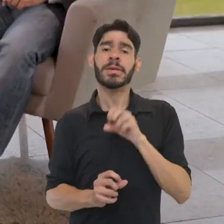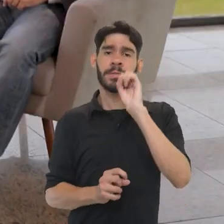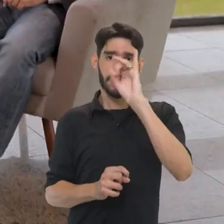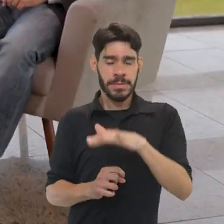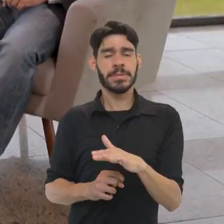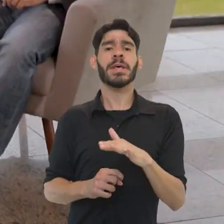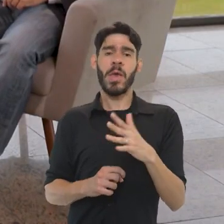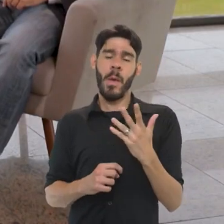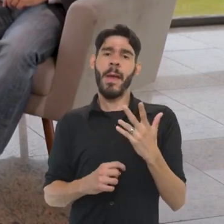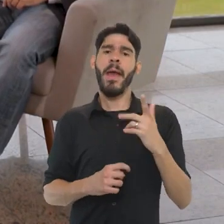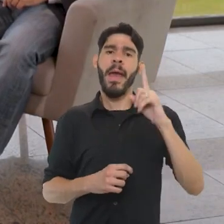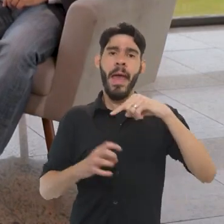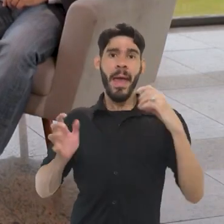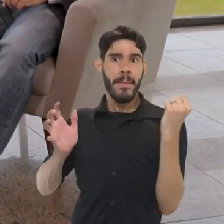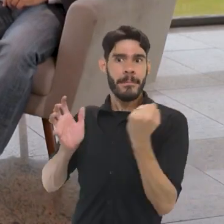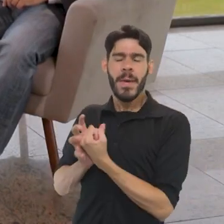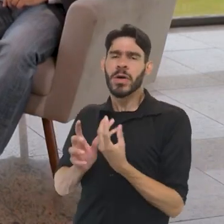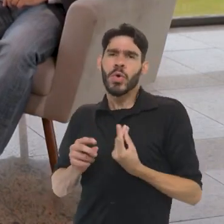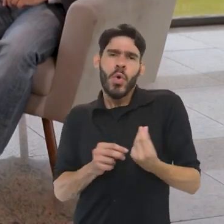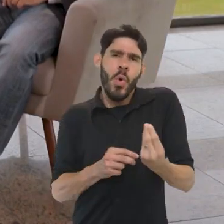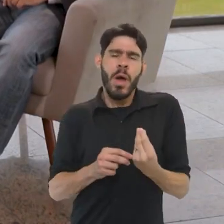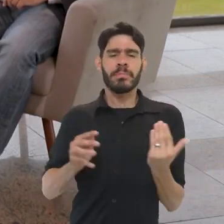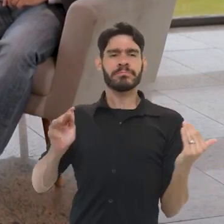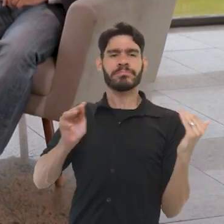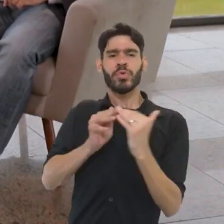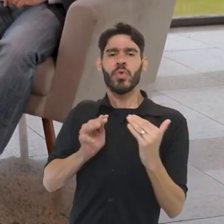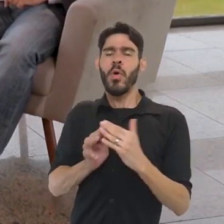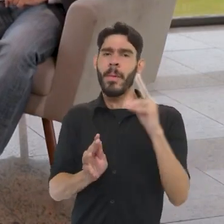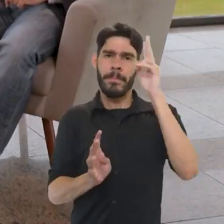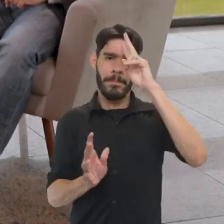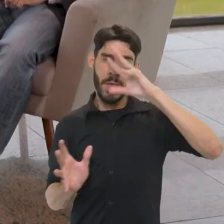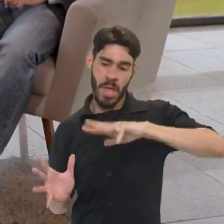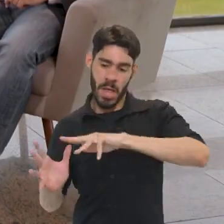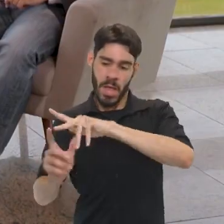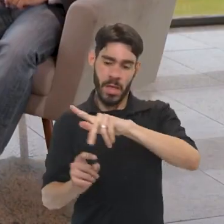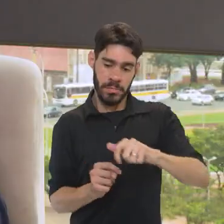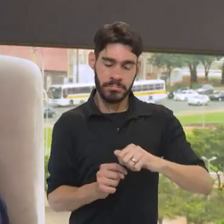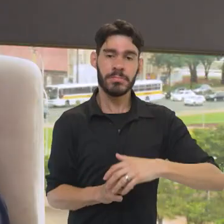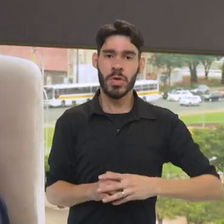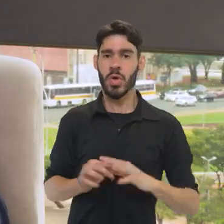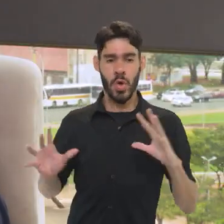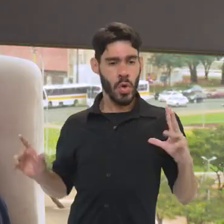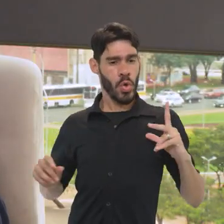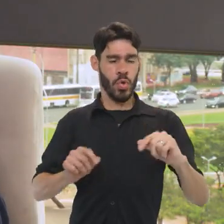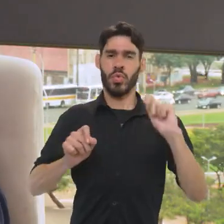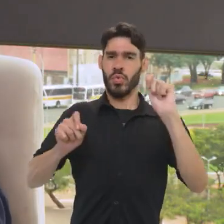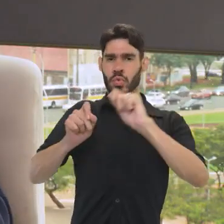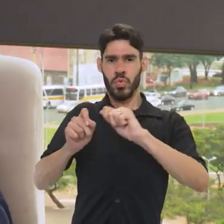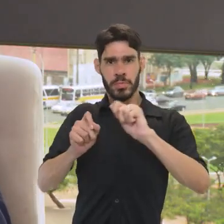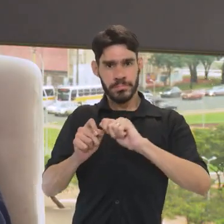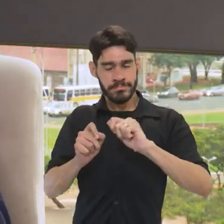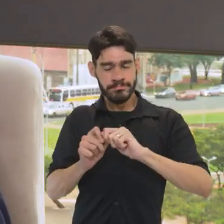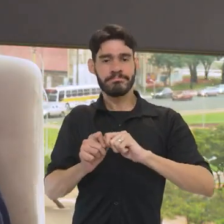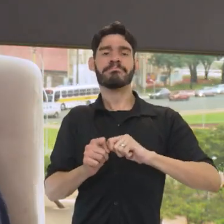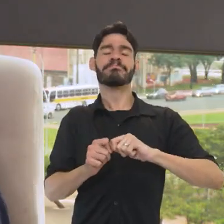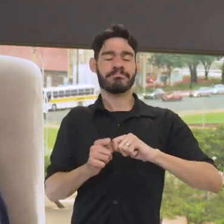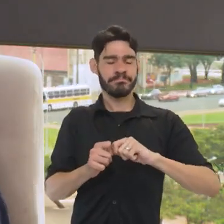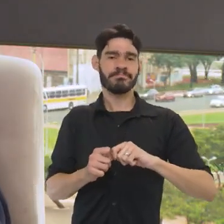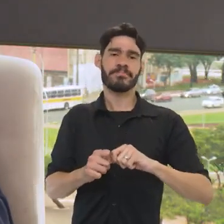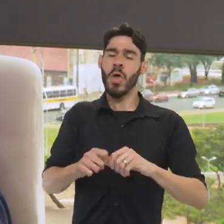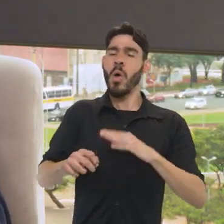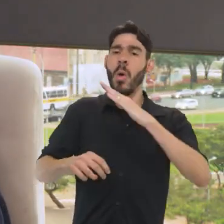O patrimônio é uma questão cultural por essência, porque diz respeito à história da humanidade, a todas as suas realizações,